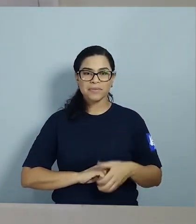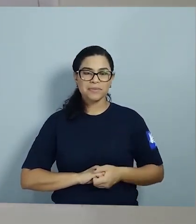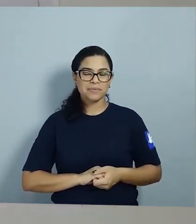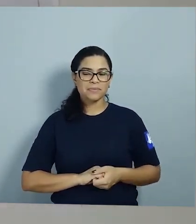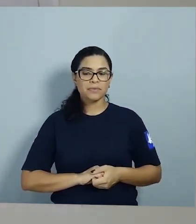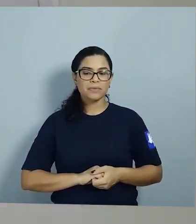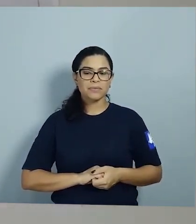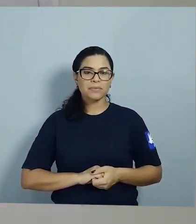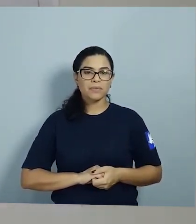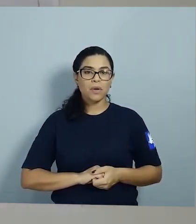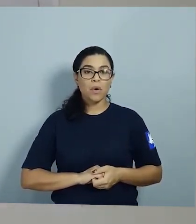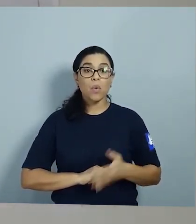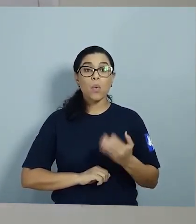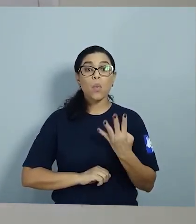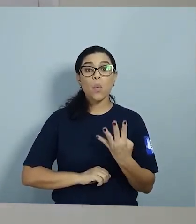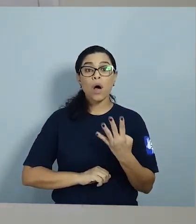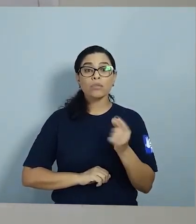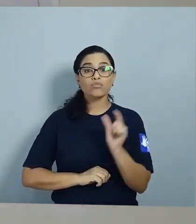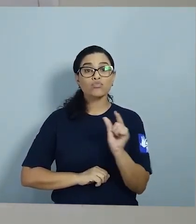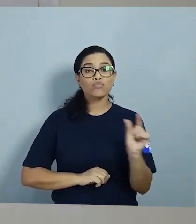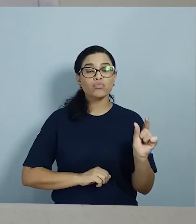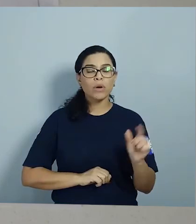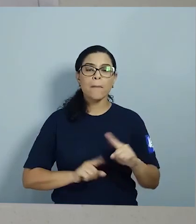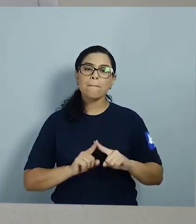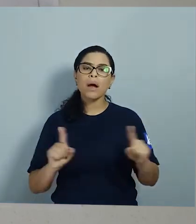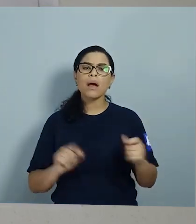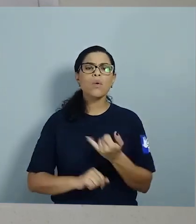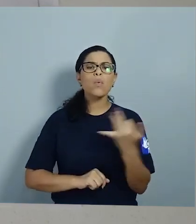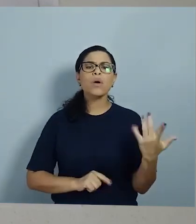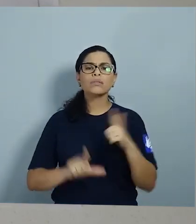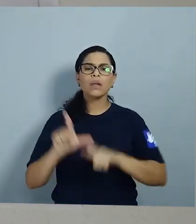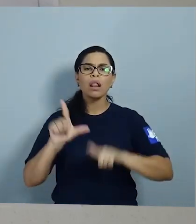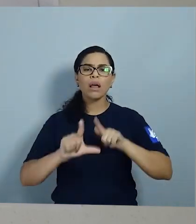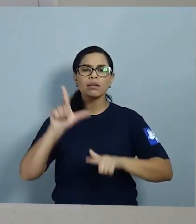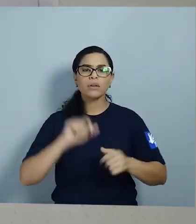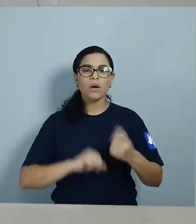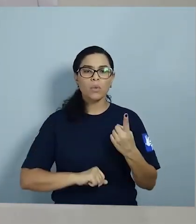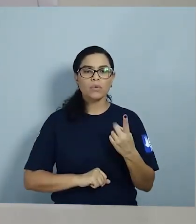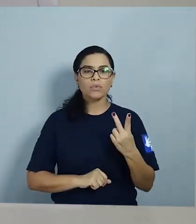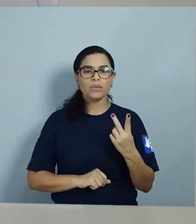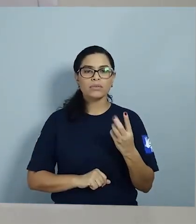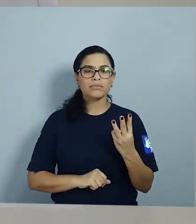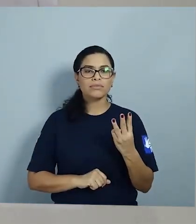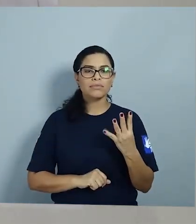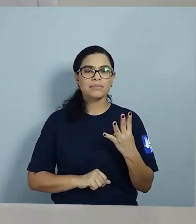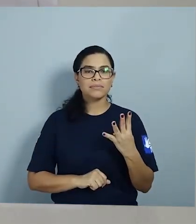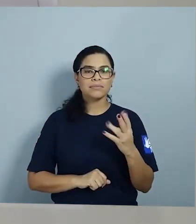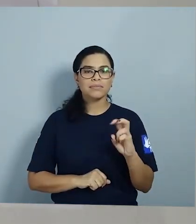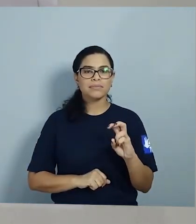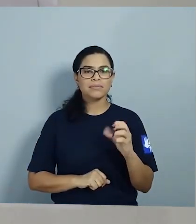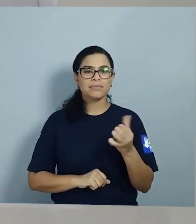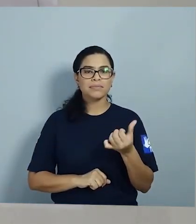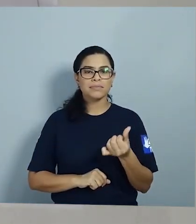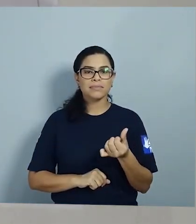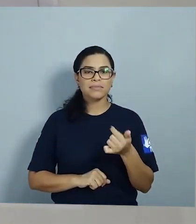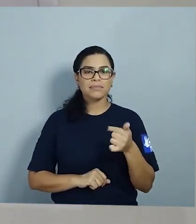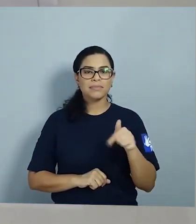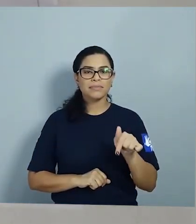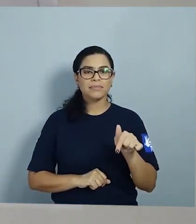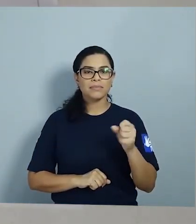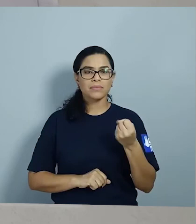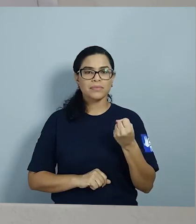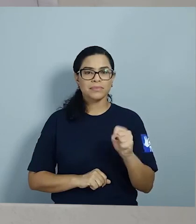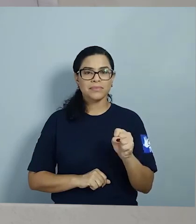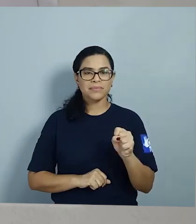três, quatro Quatro pedacinhos Mas nós temos quantas letras? Uma, duas, três, quatro, cinco,